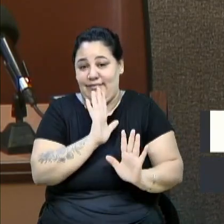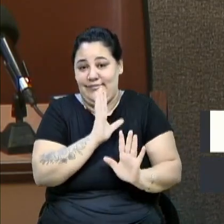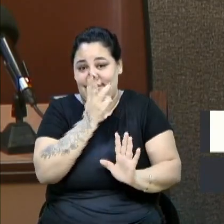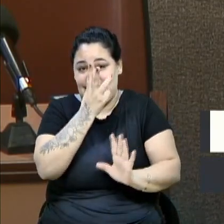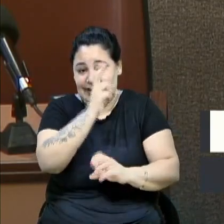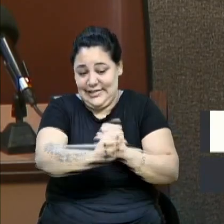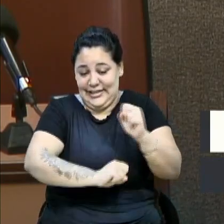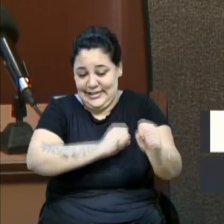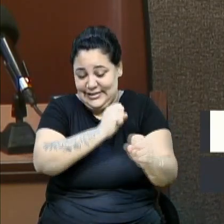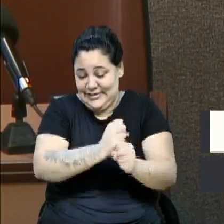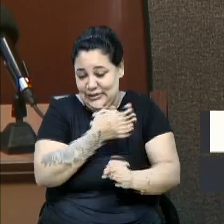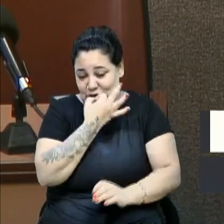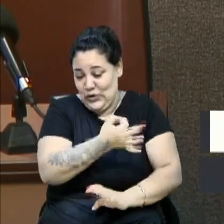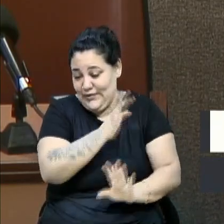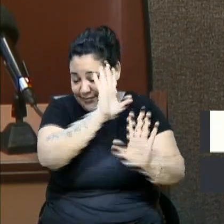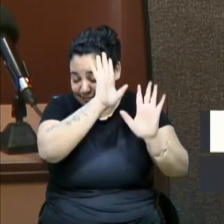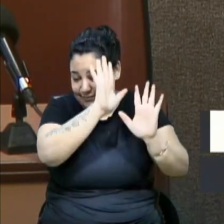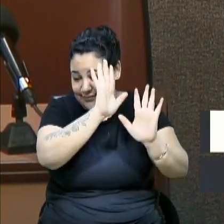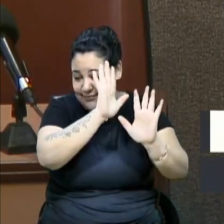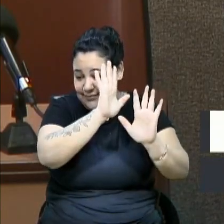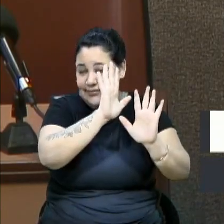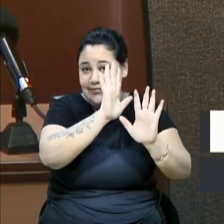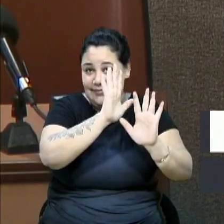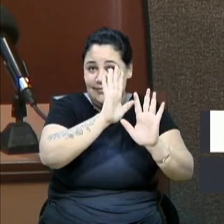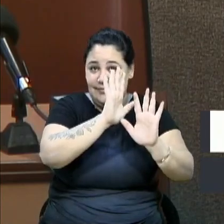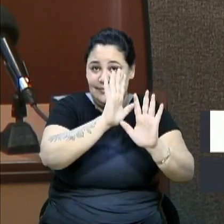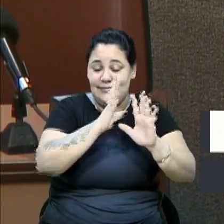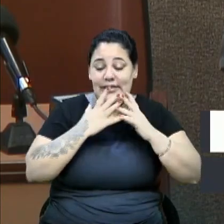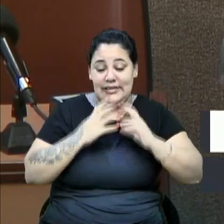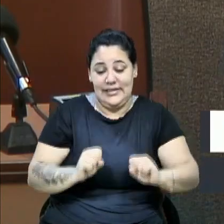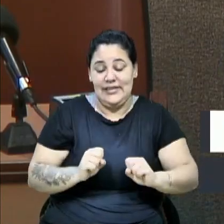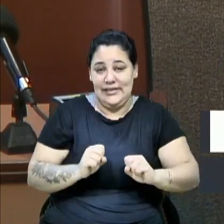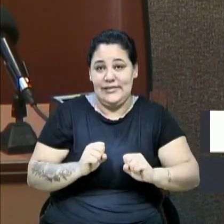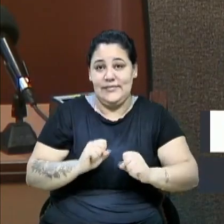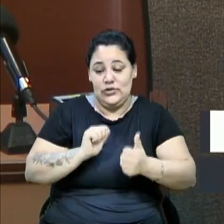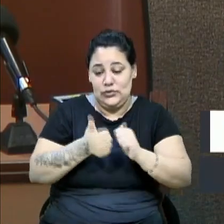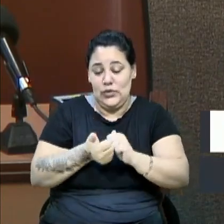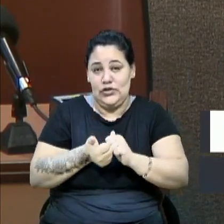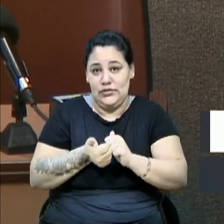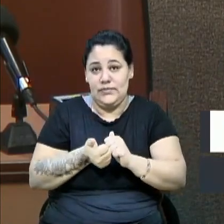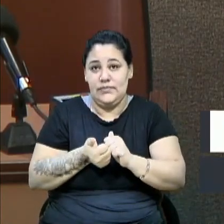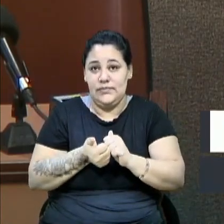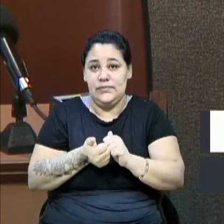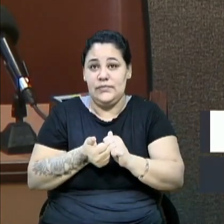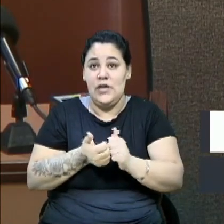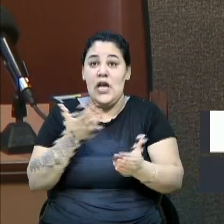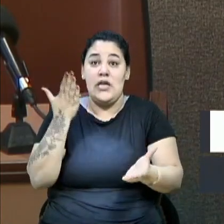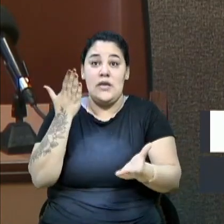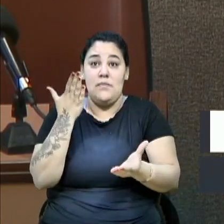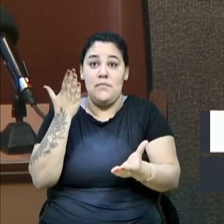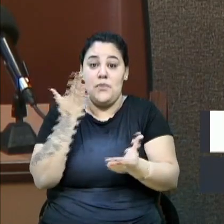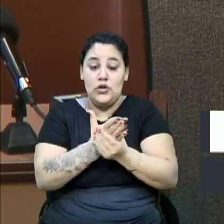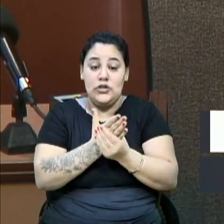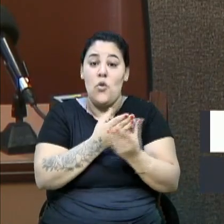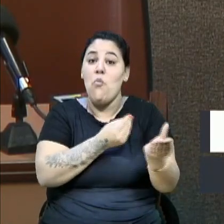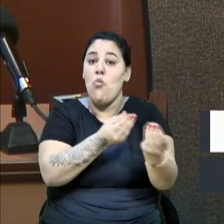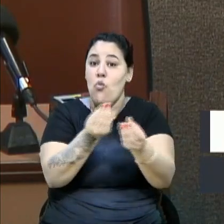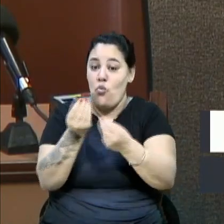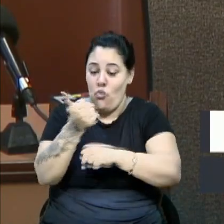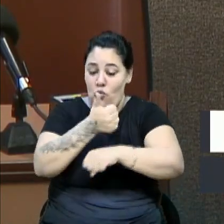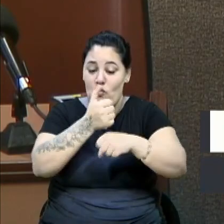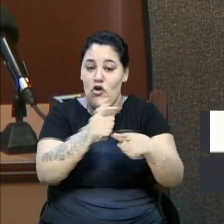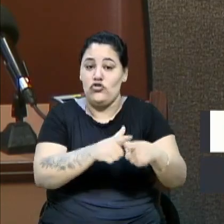tivemos de um aventureiro e de uma aventureira na secretaria, né, que processou boa parte dos jornalistas aqui de Caxias do Sul,